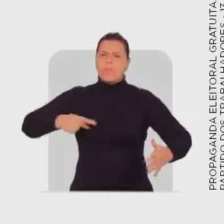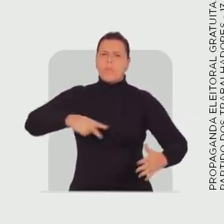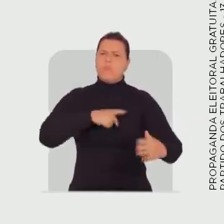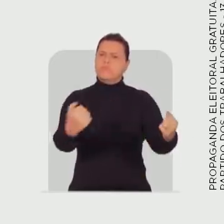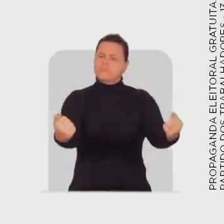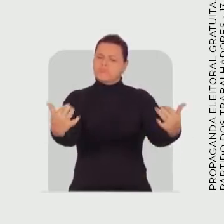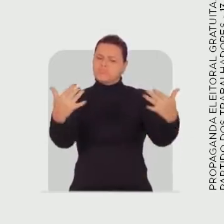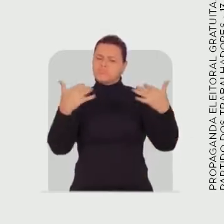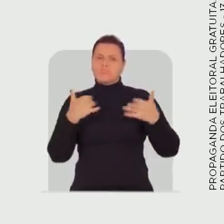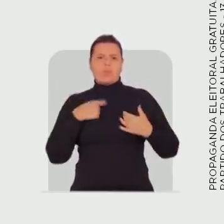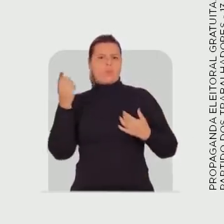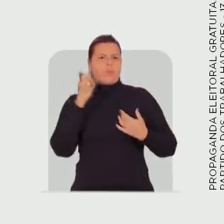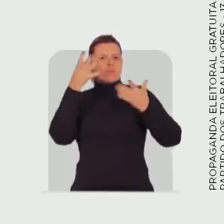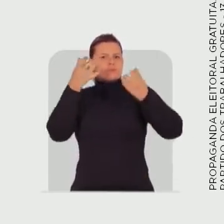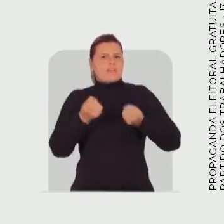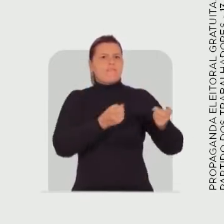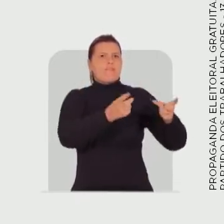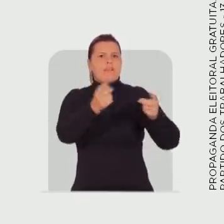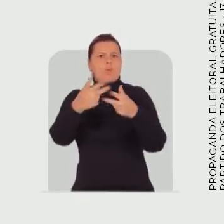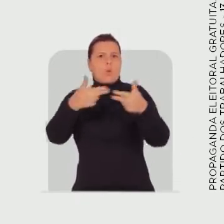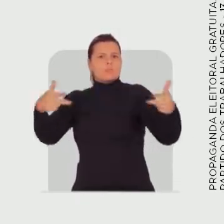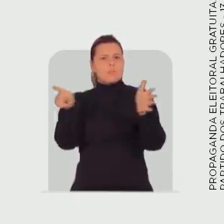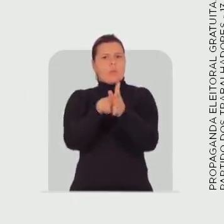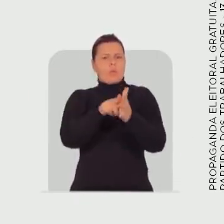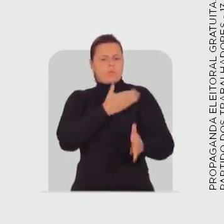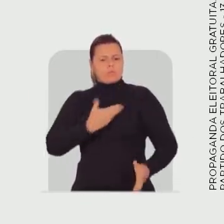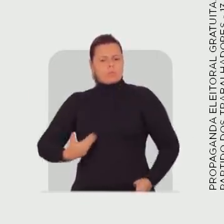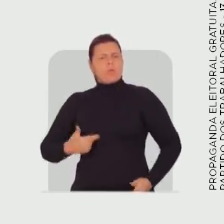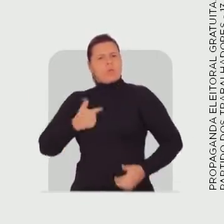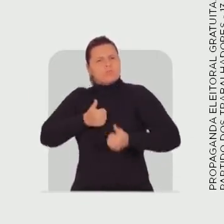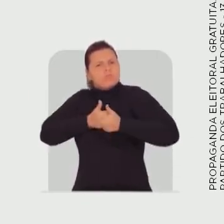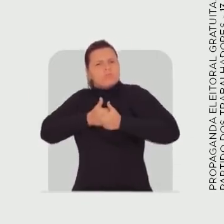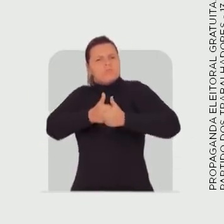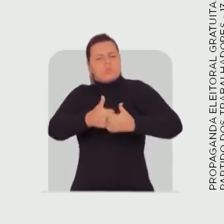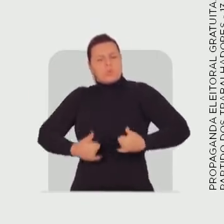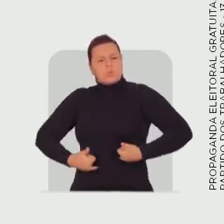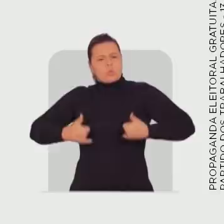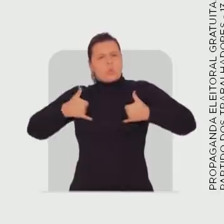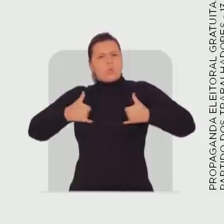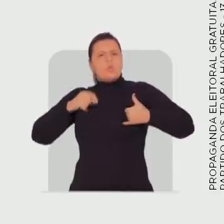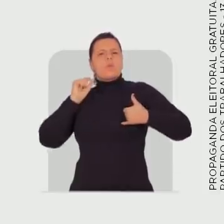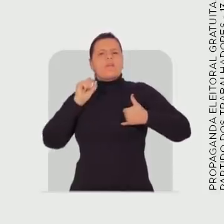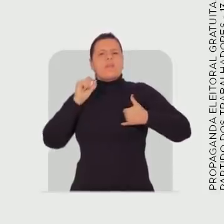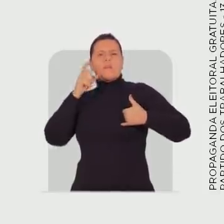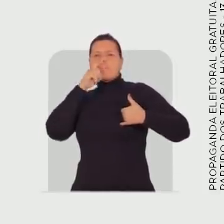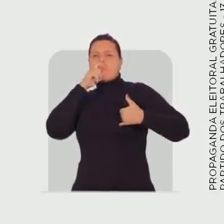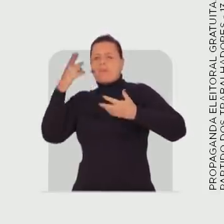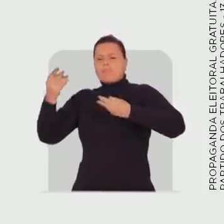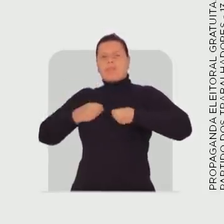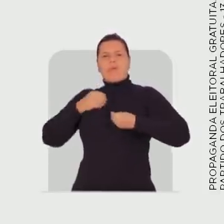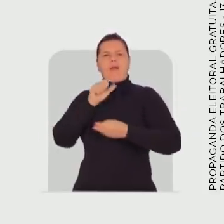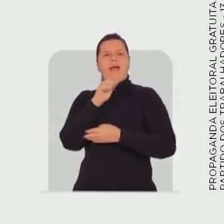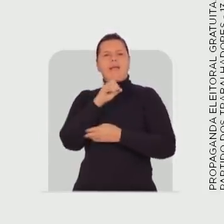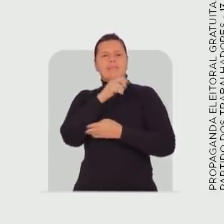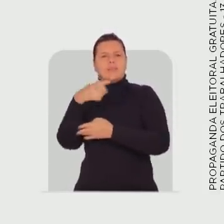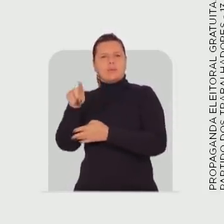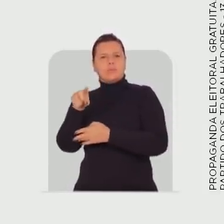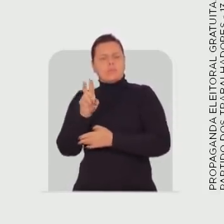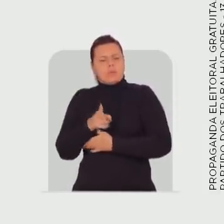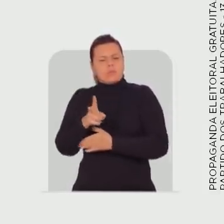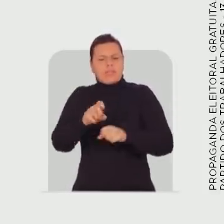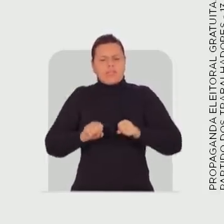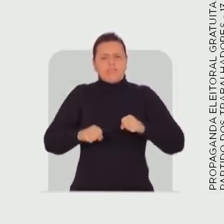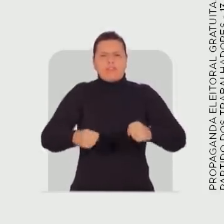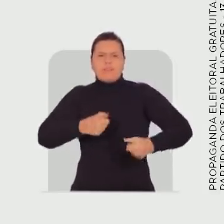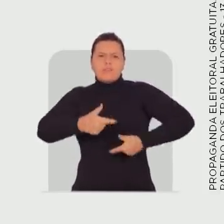as portas para o povo e não permitia a venda do patrimônio público. Eu sigo com orgulho o legado político do Adão Preto, meu pai. Para continuar